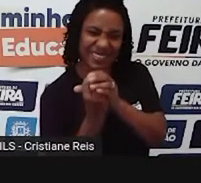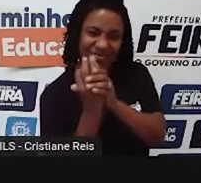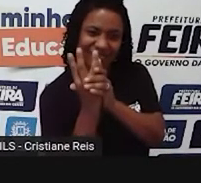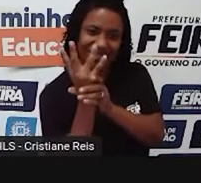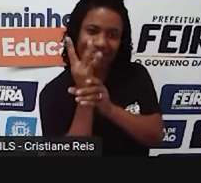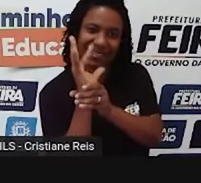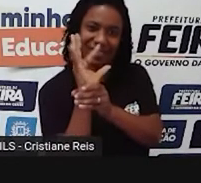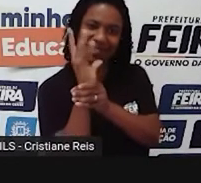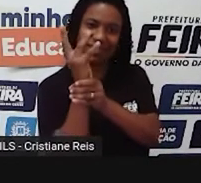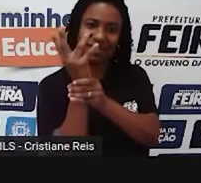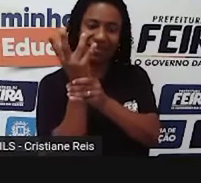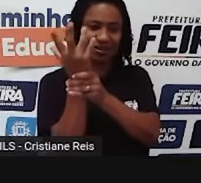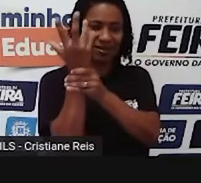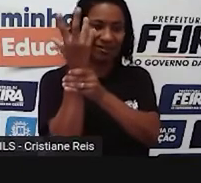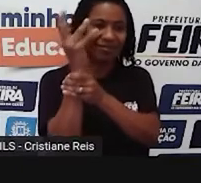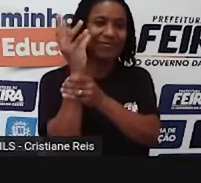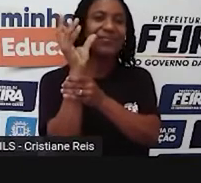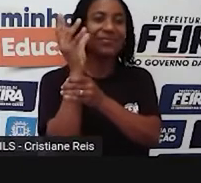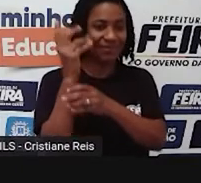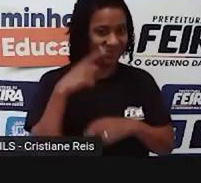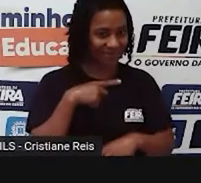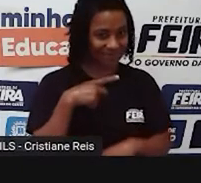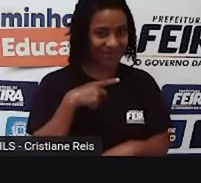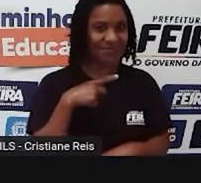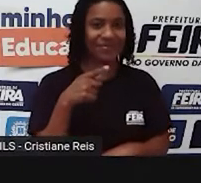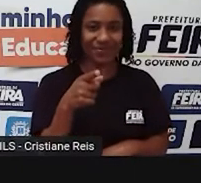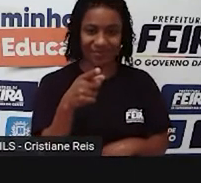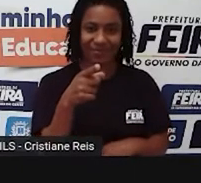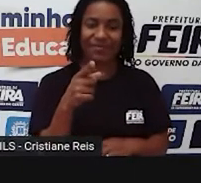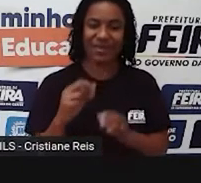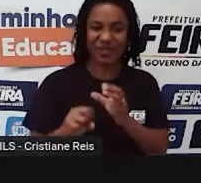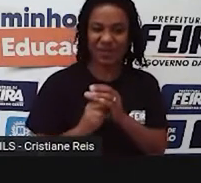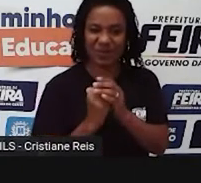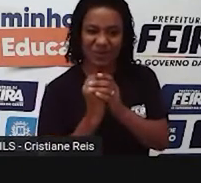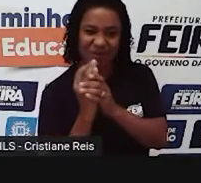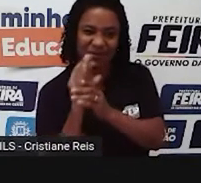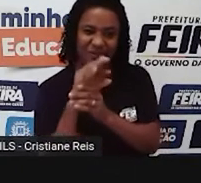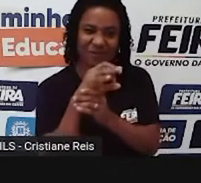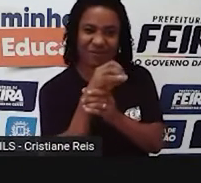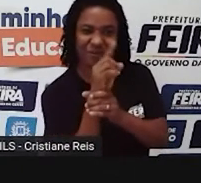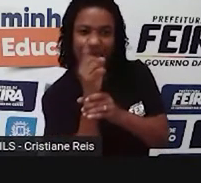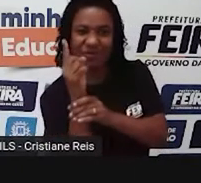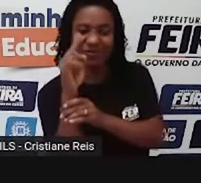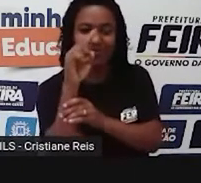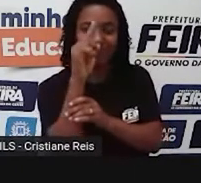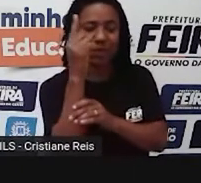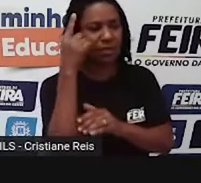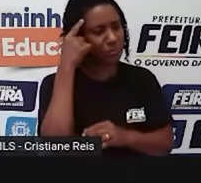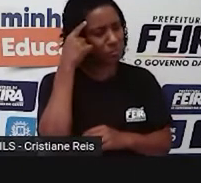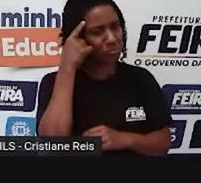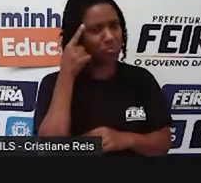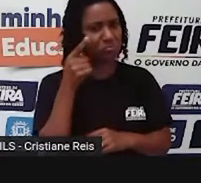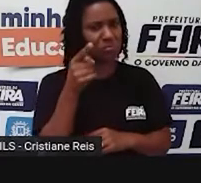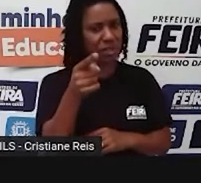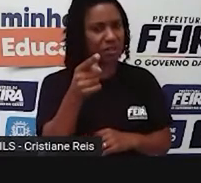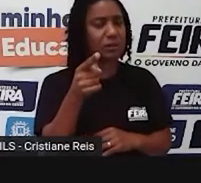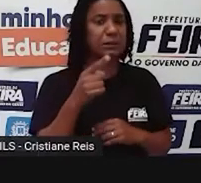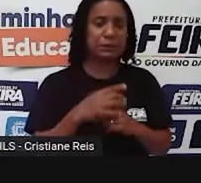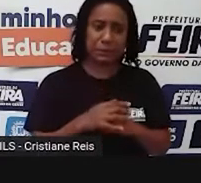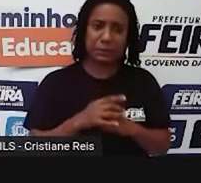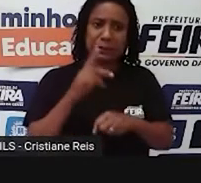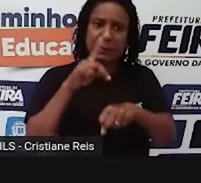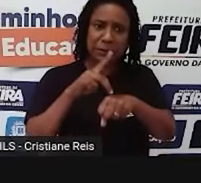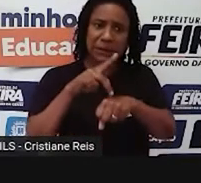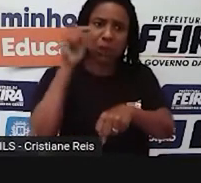fissurando o asfalto e vai usando aquele ambiente ali. Por mais que a gente olhe e pense, nossa, que difícil para essa